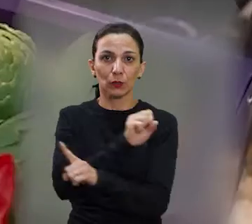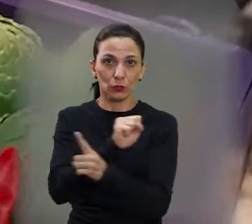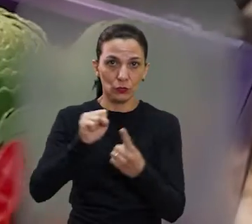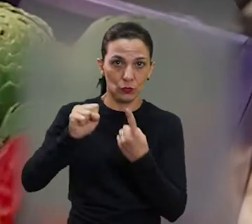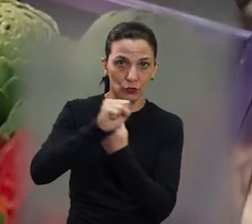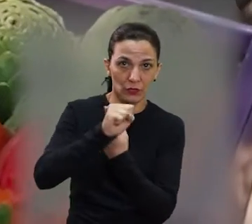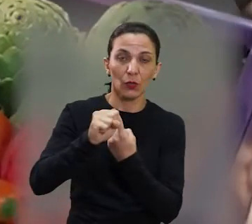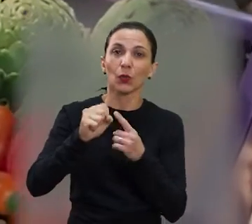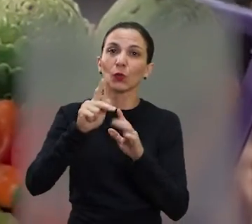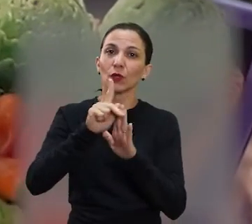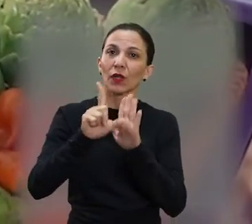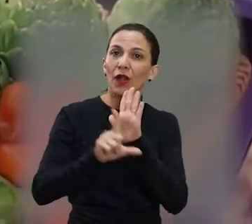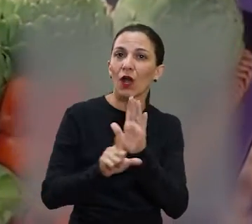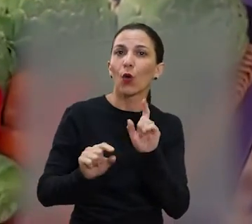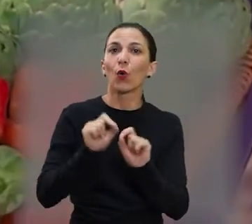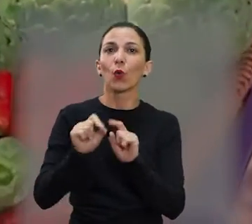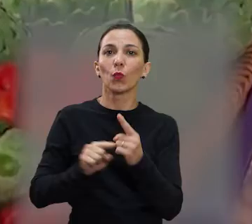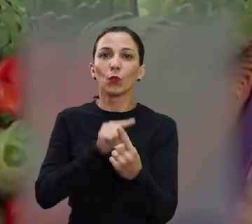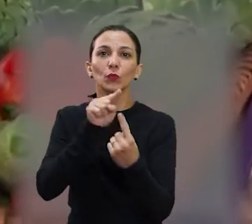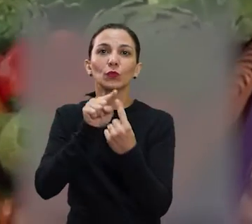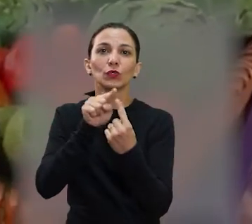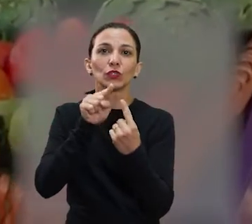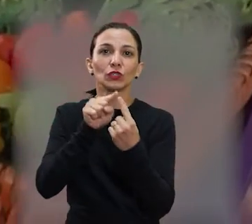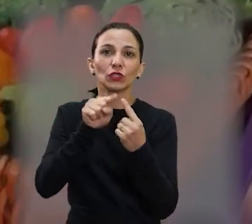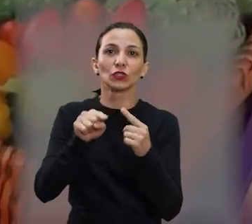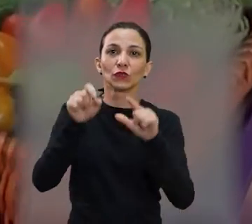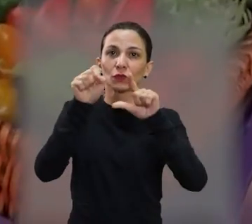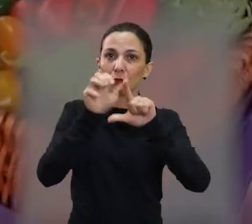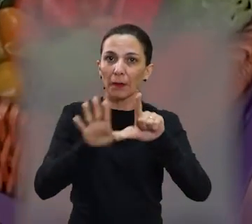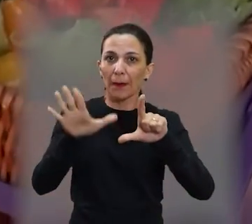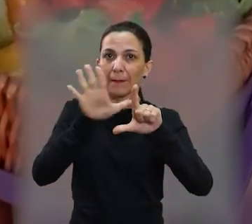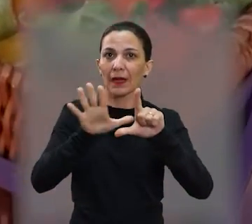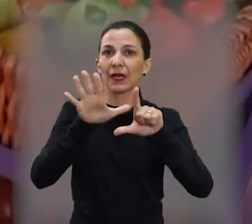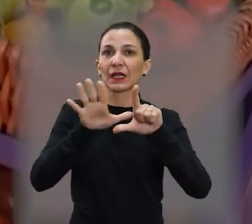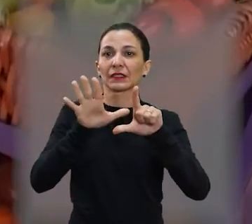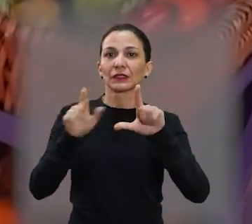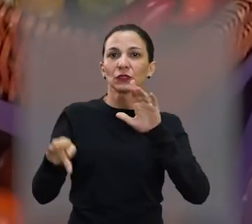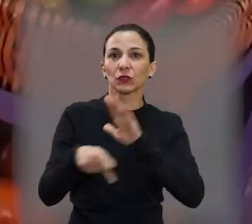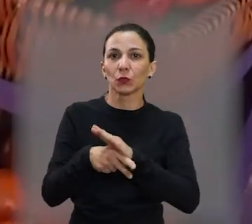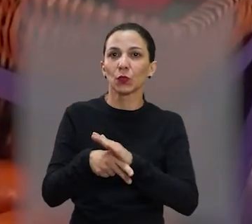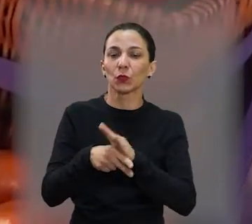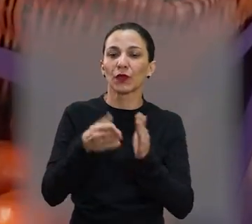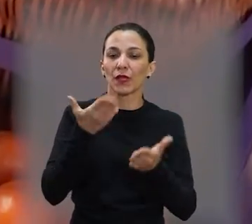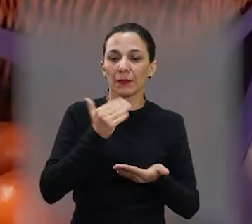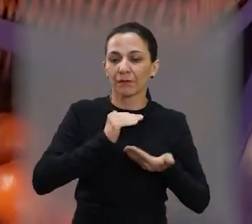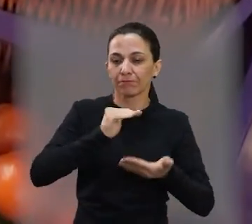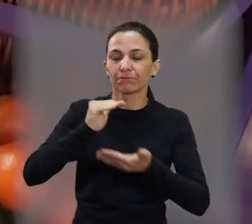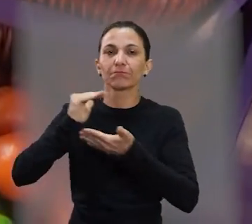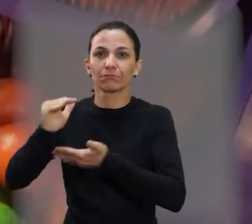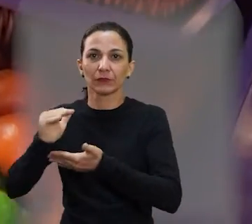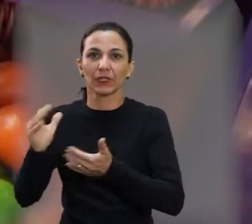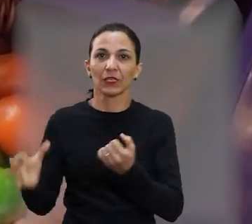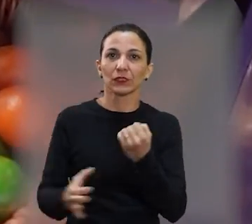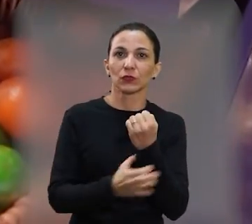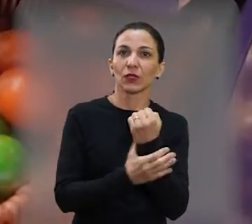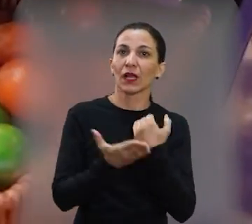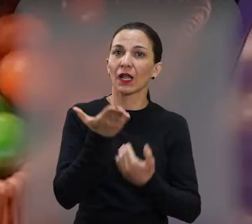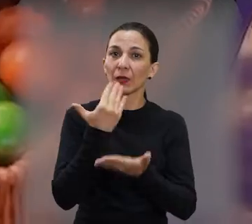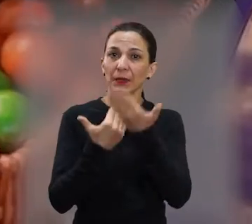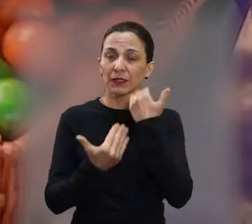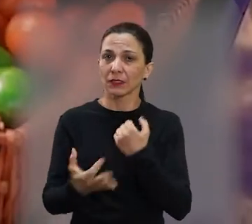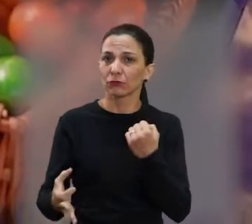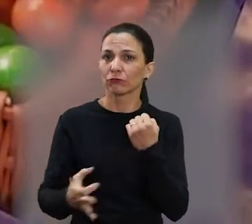Social, o projeto tem como objetivo instituir uma base de dados central de entrega de cestas básicas, de modo a garantir a segurança